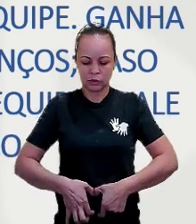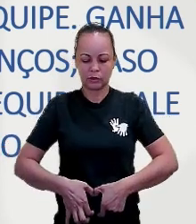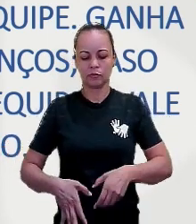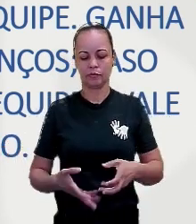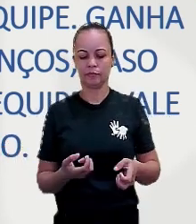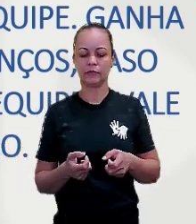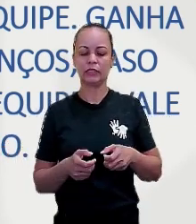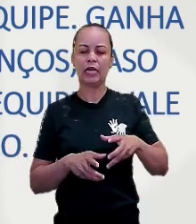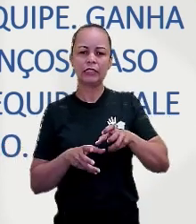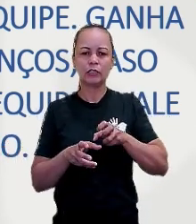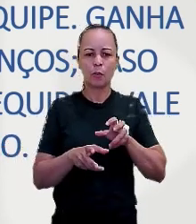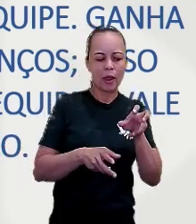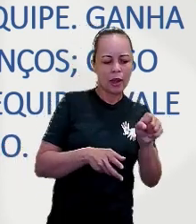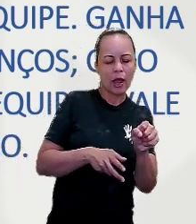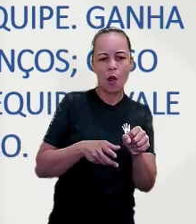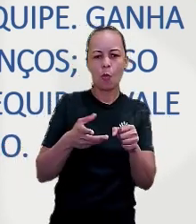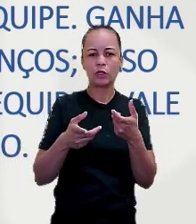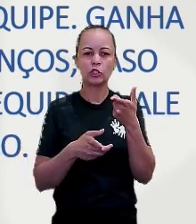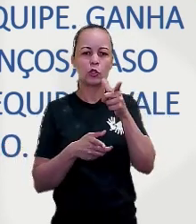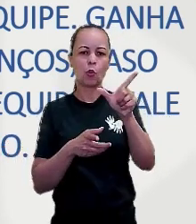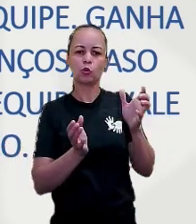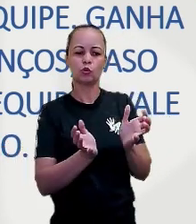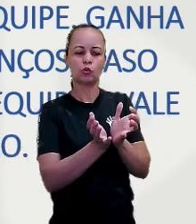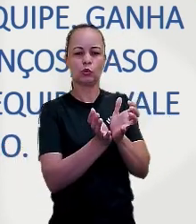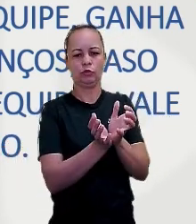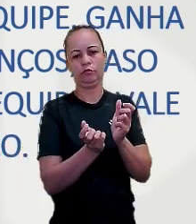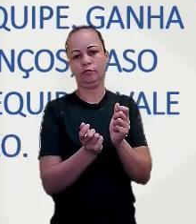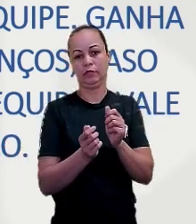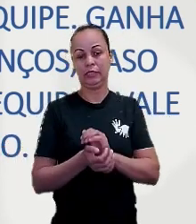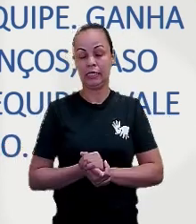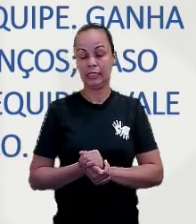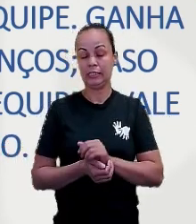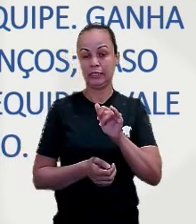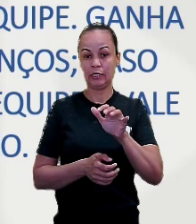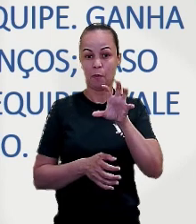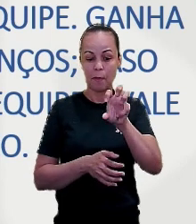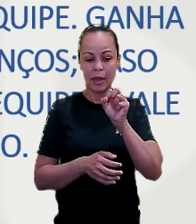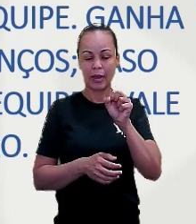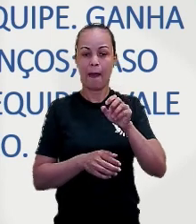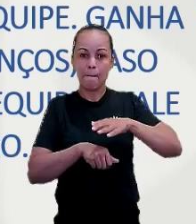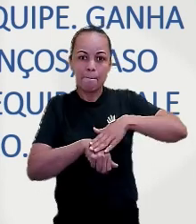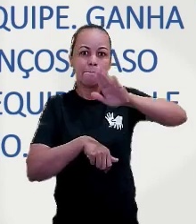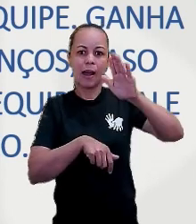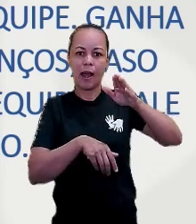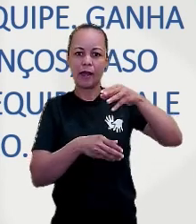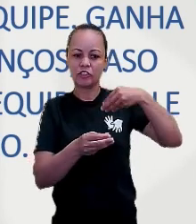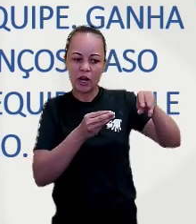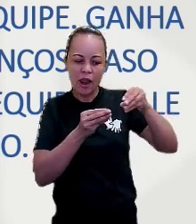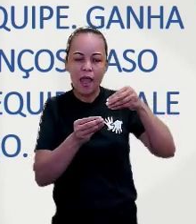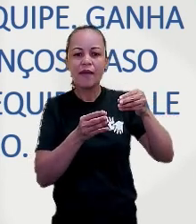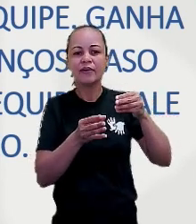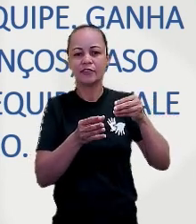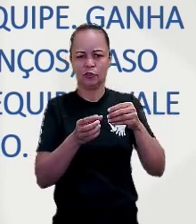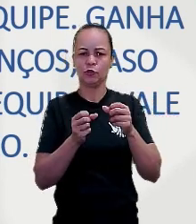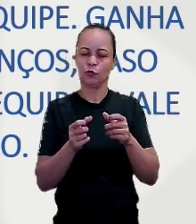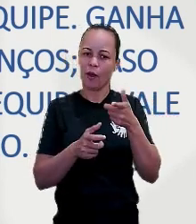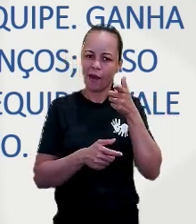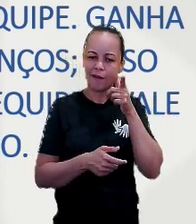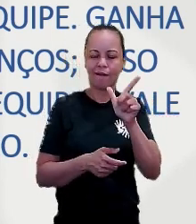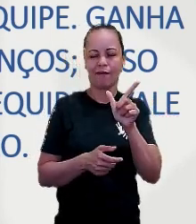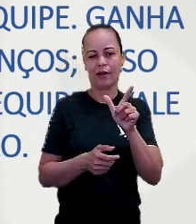uma cauda de outra equipe. Ganha quem pegar mais lenços. Caso sejam apenas duas